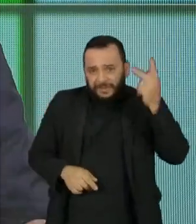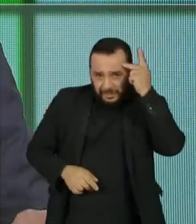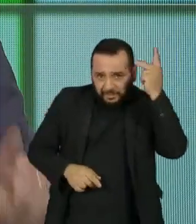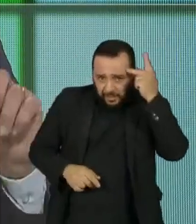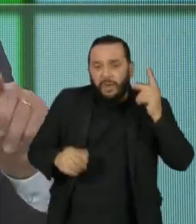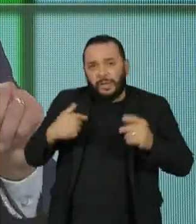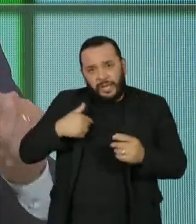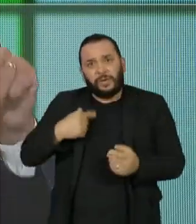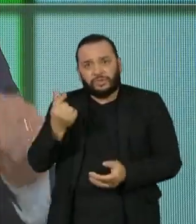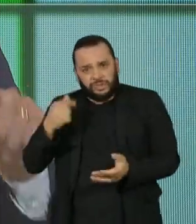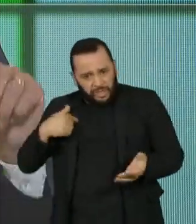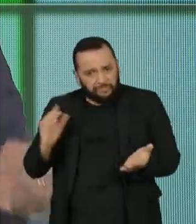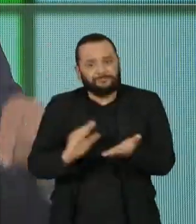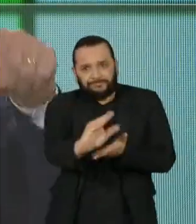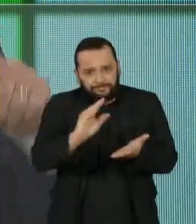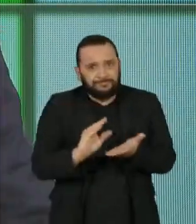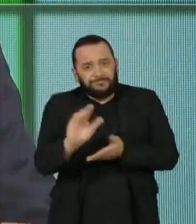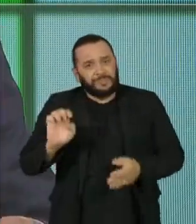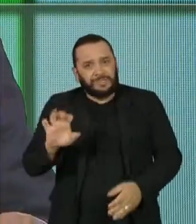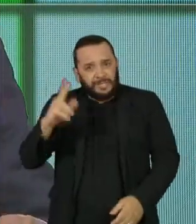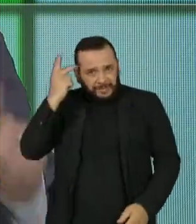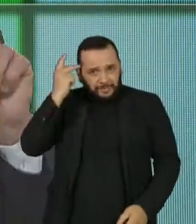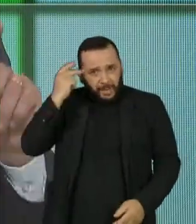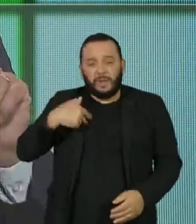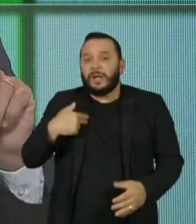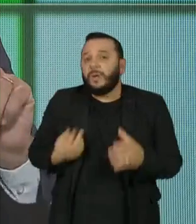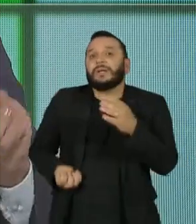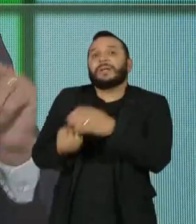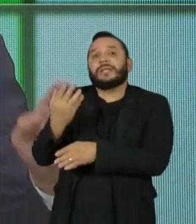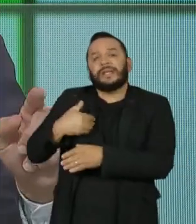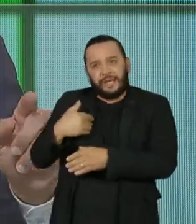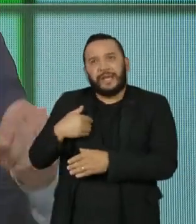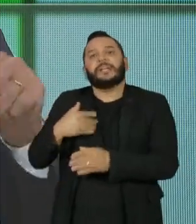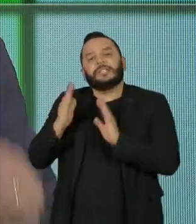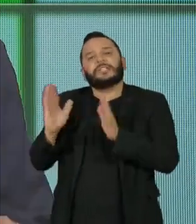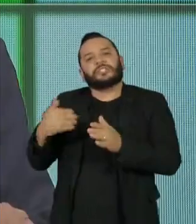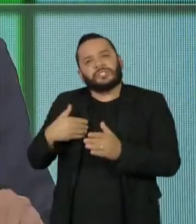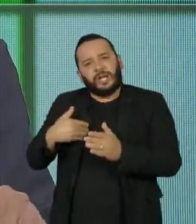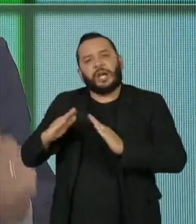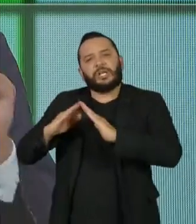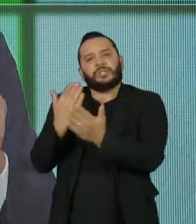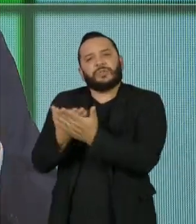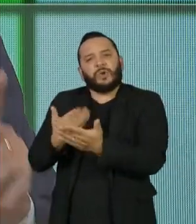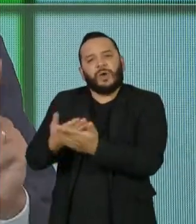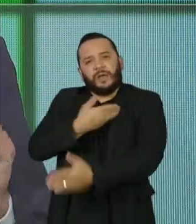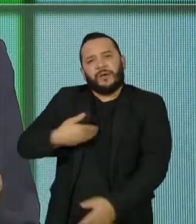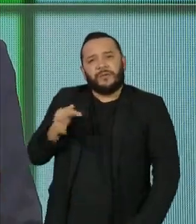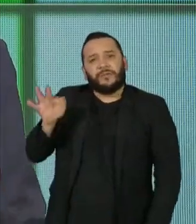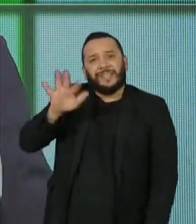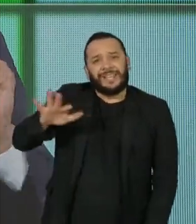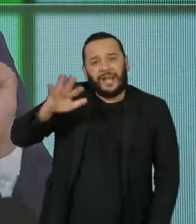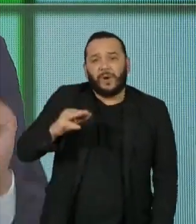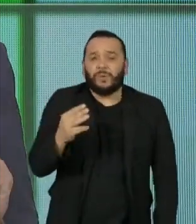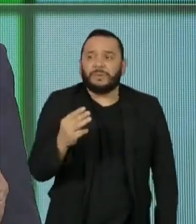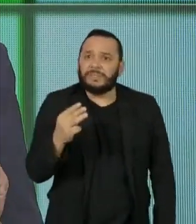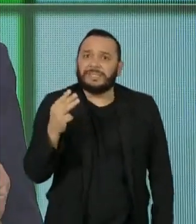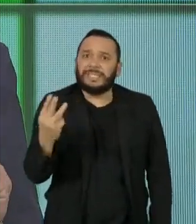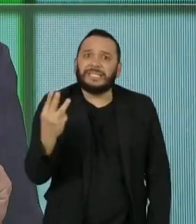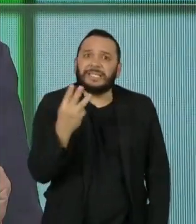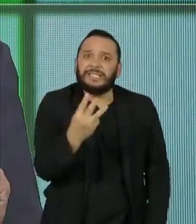construí a maior rede de escolas técnicas federais na história da República, em São Paulo. Entreguei 33